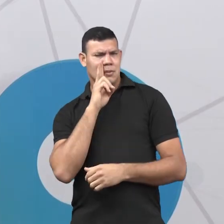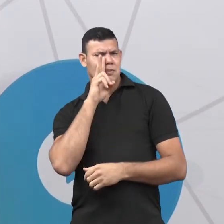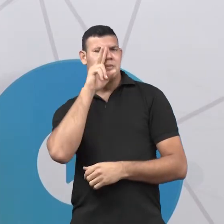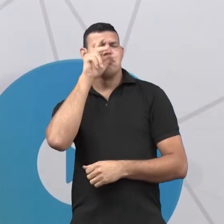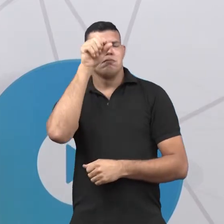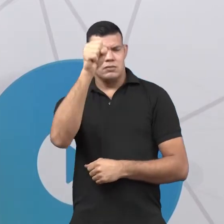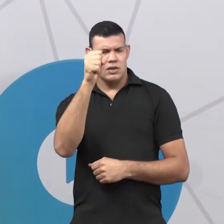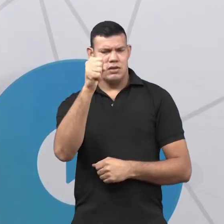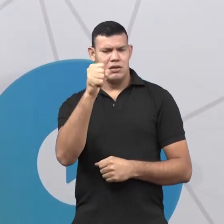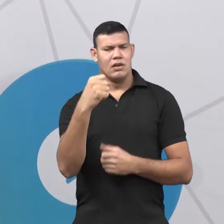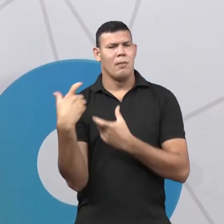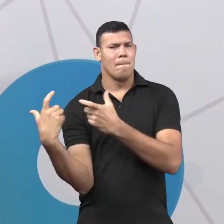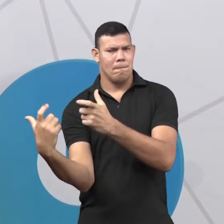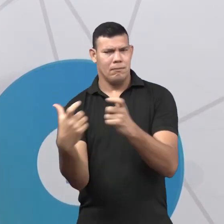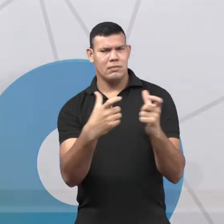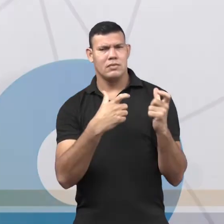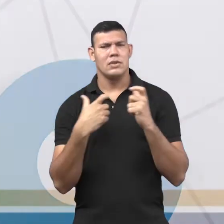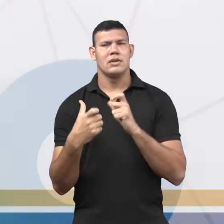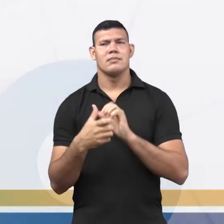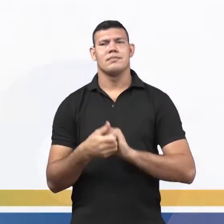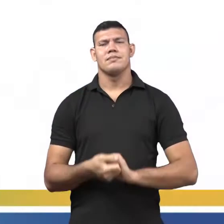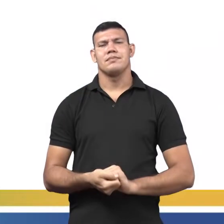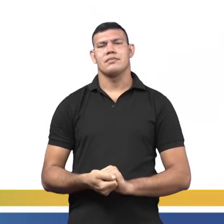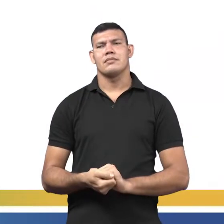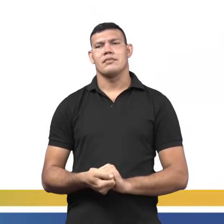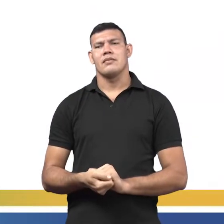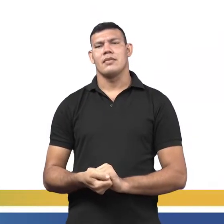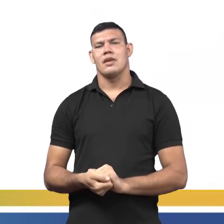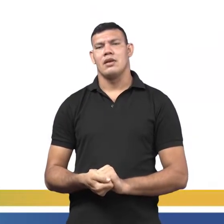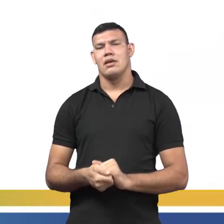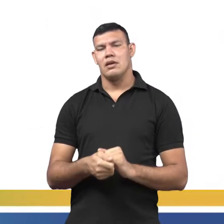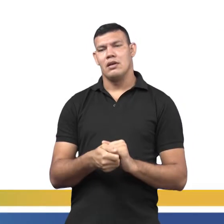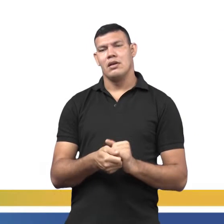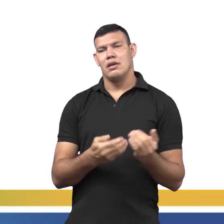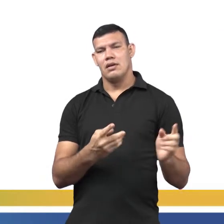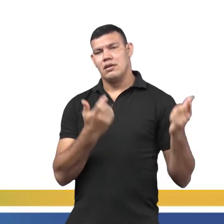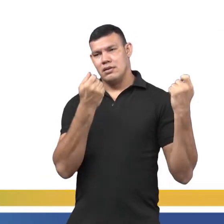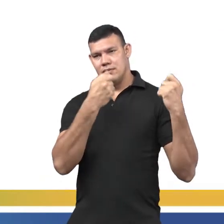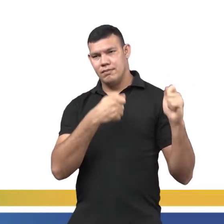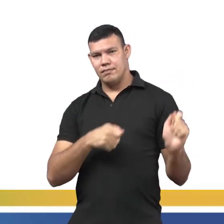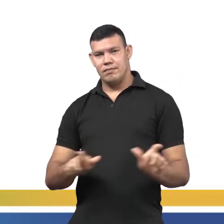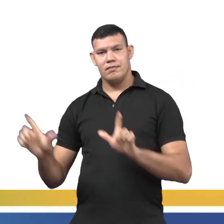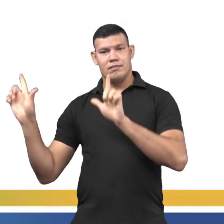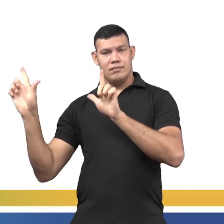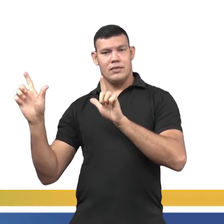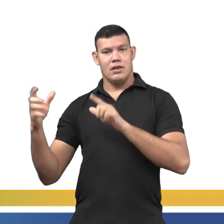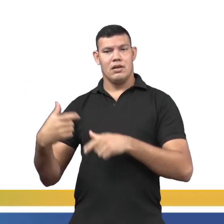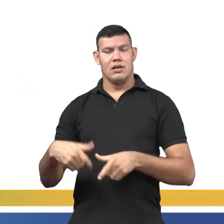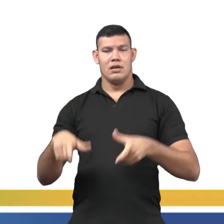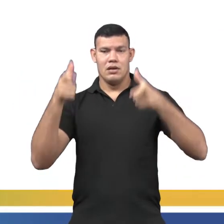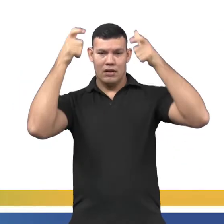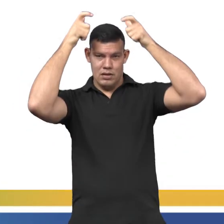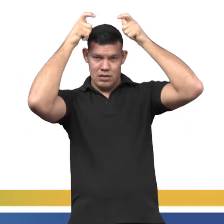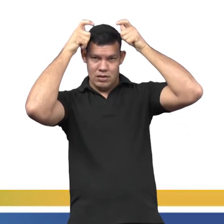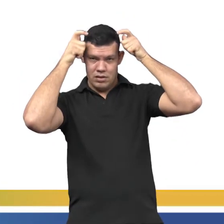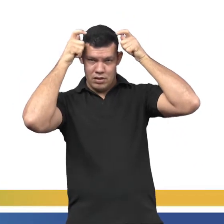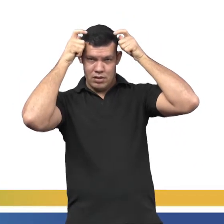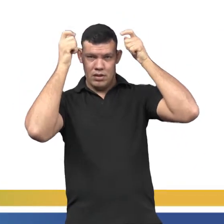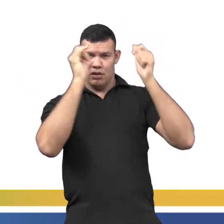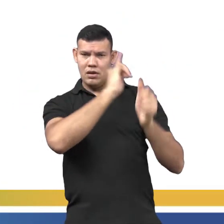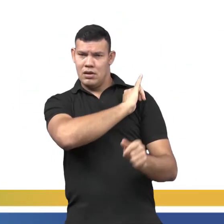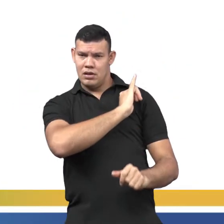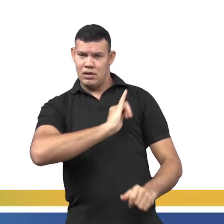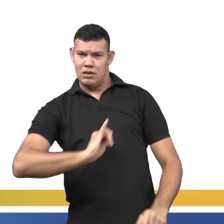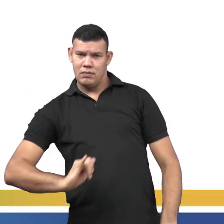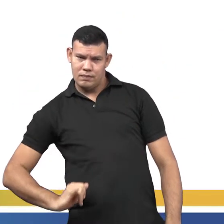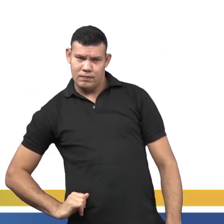Observem comigo aí no quadro. Na tela de vocês está aparecendo aí um pouquinho sobre o Império Britânico. Então, a ascensão do Império